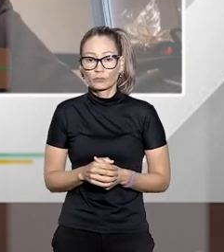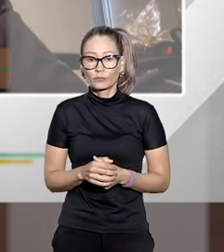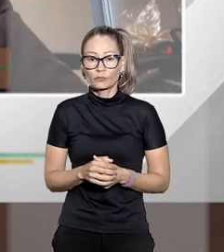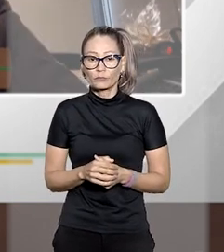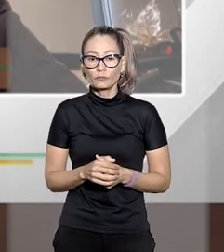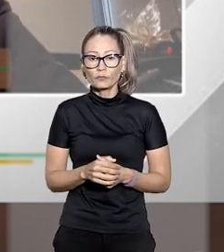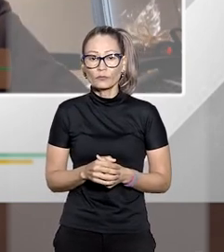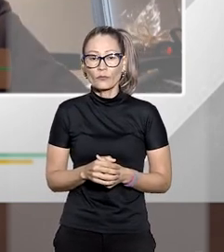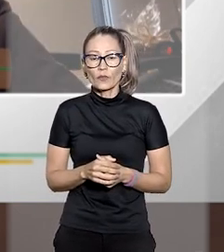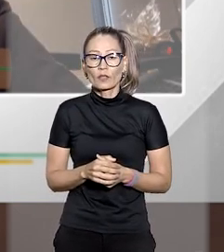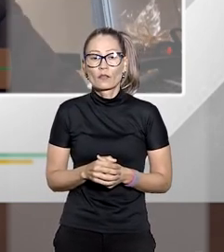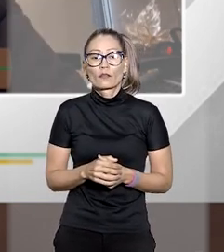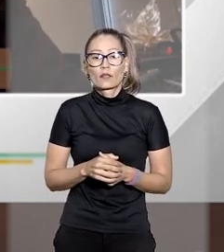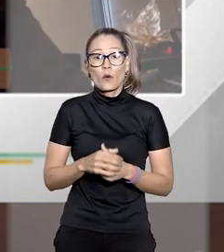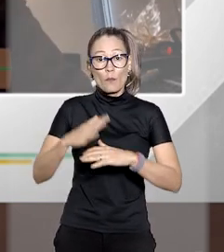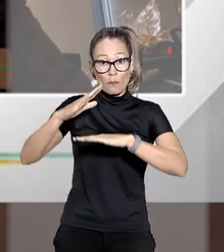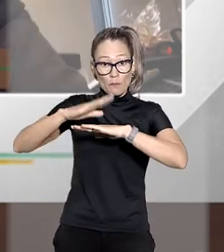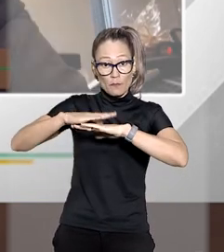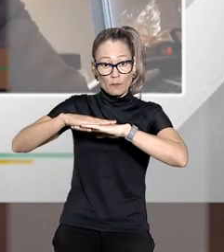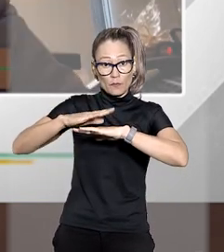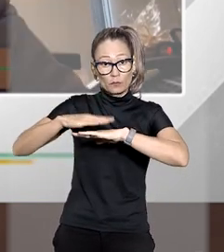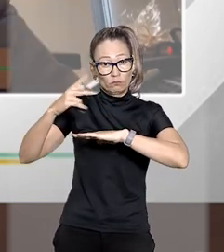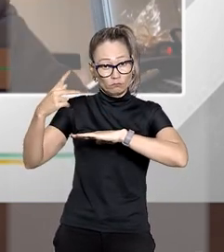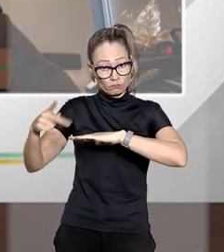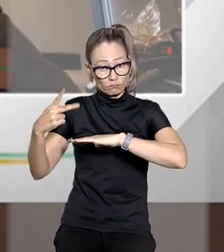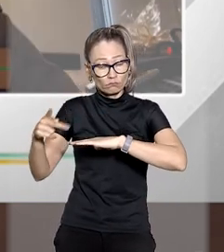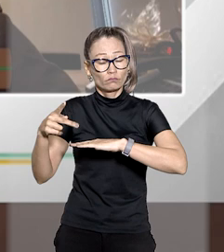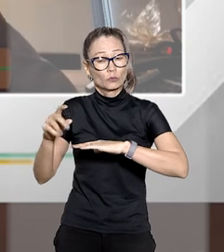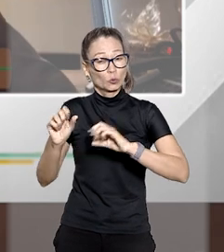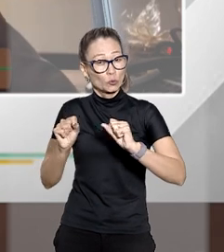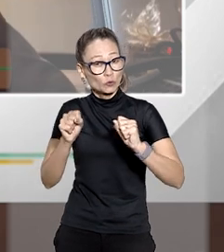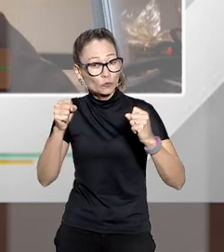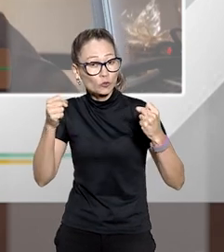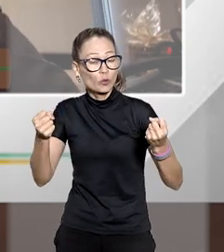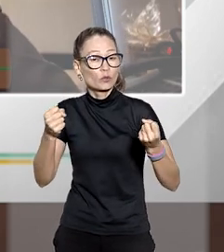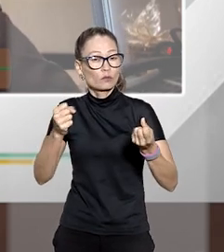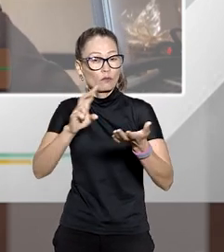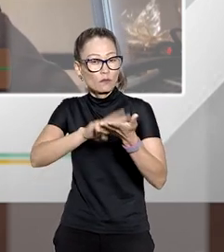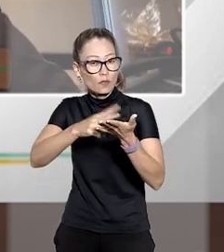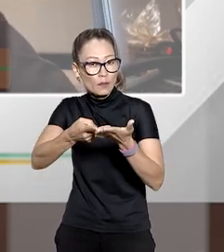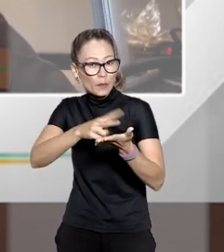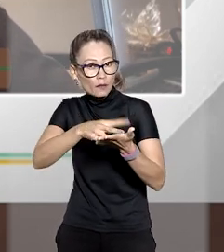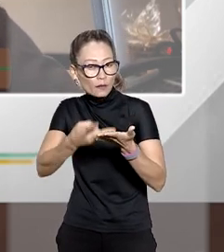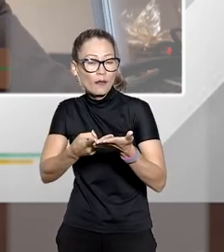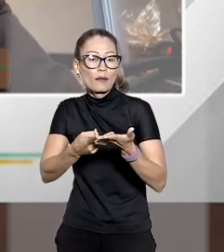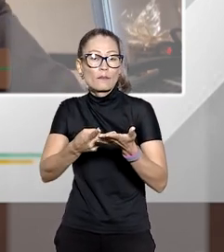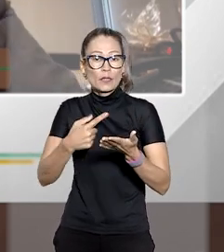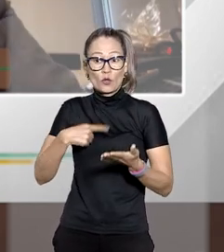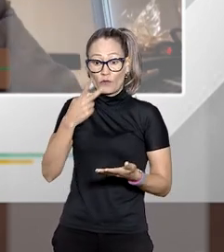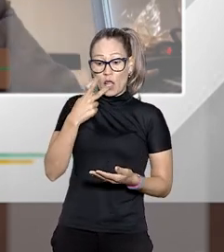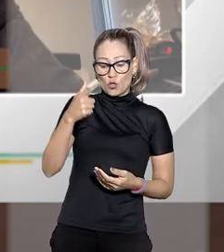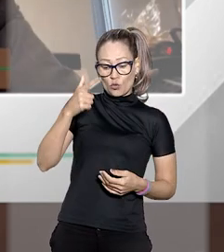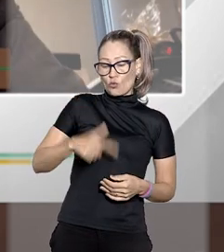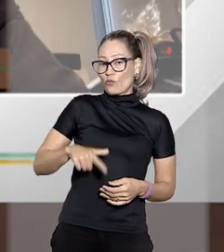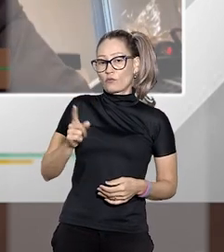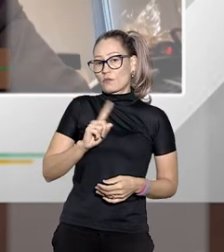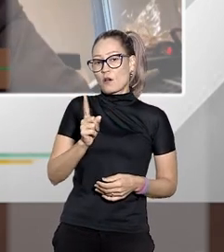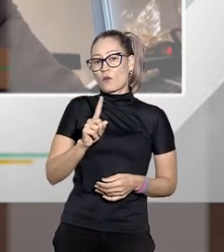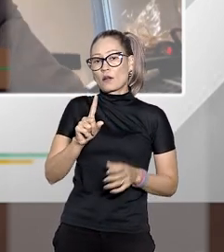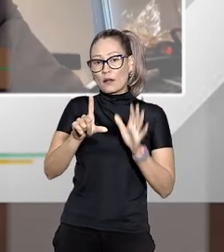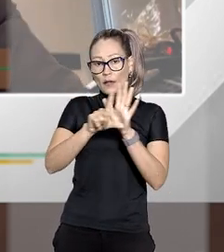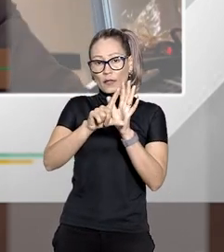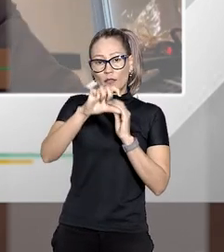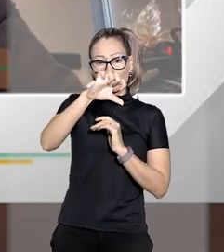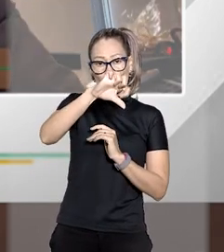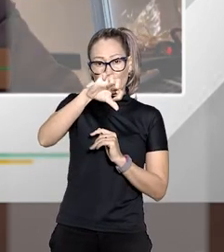a interpretação que se buscar como a gente já falou aqui várias vezes eu não vou repetir é eu vou então